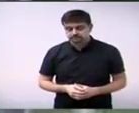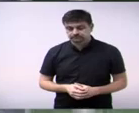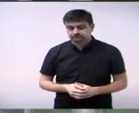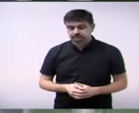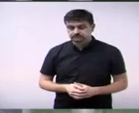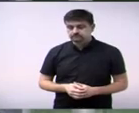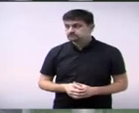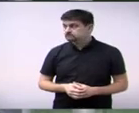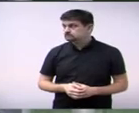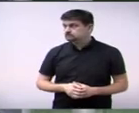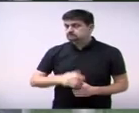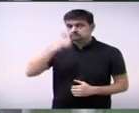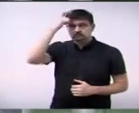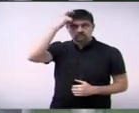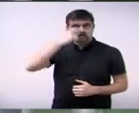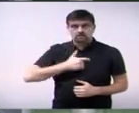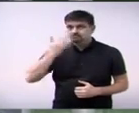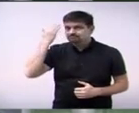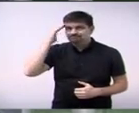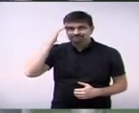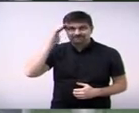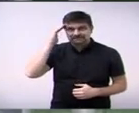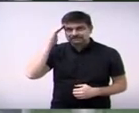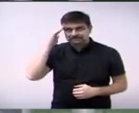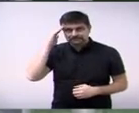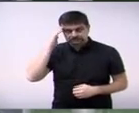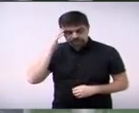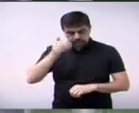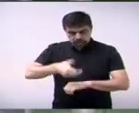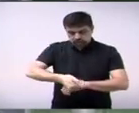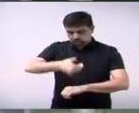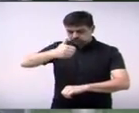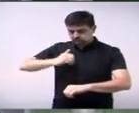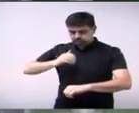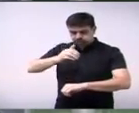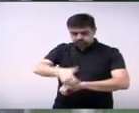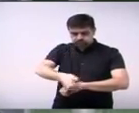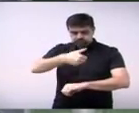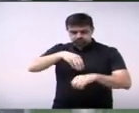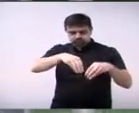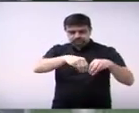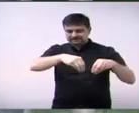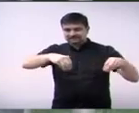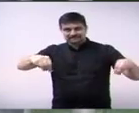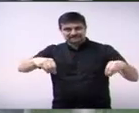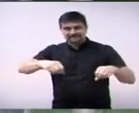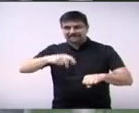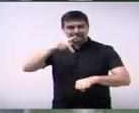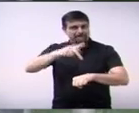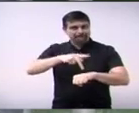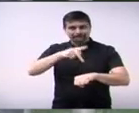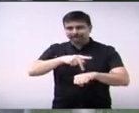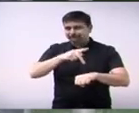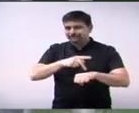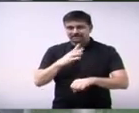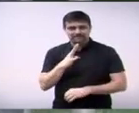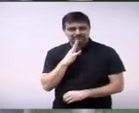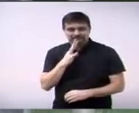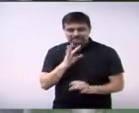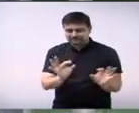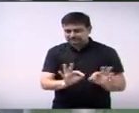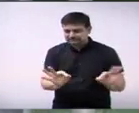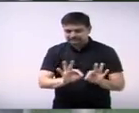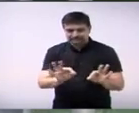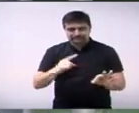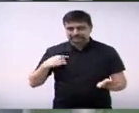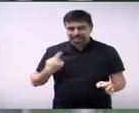eu também não entendo de mineração não, viu, vereadora? Tanto quanto conheço de aviação, energia nuclear,